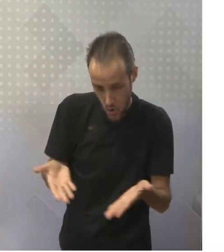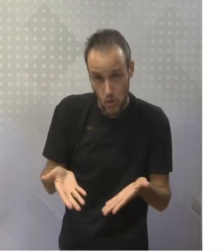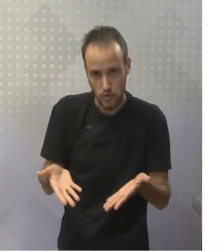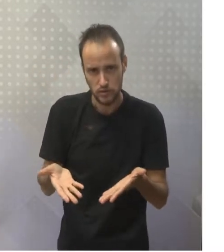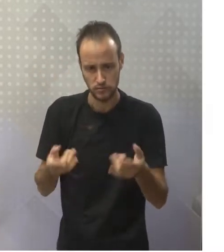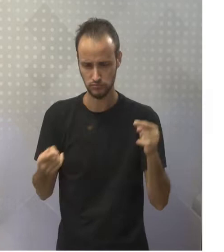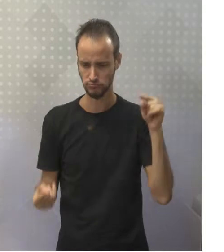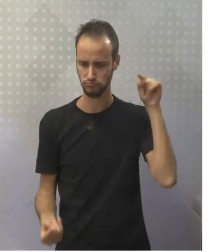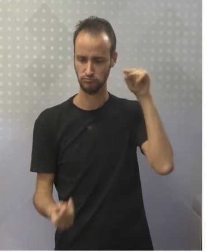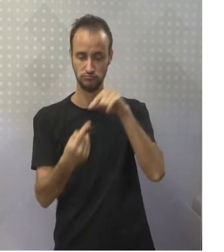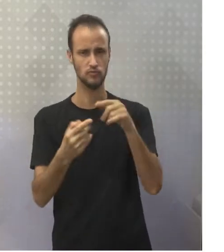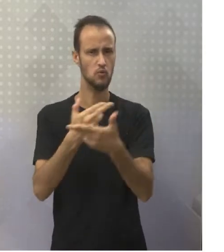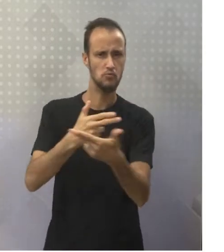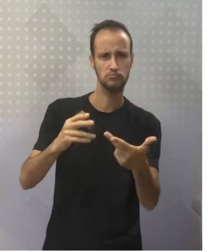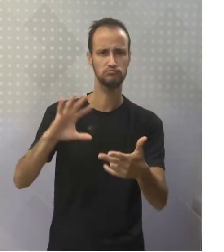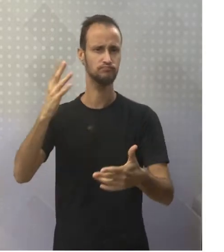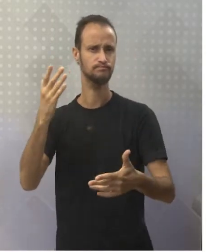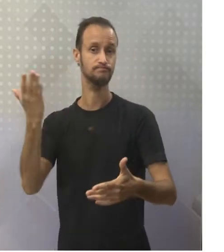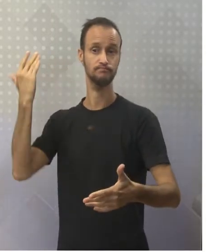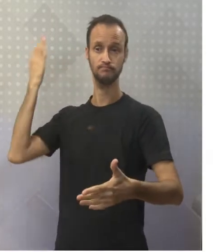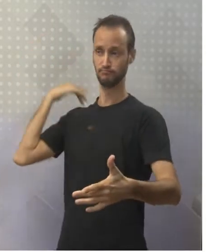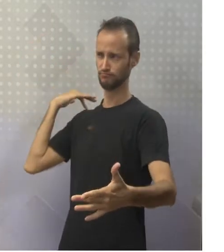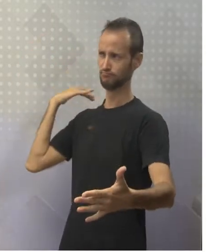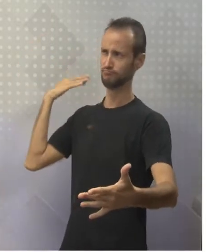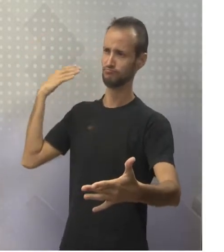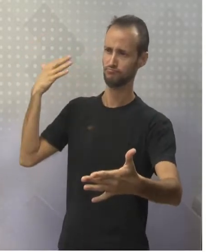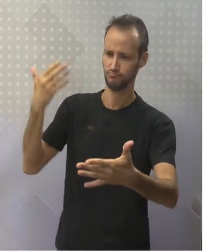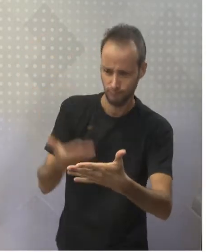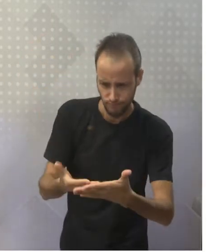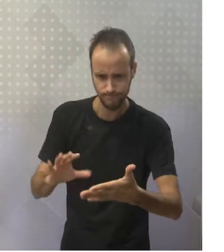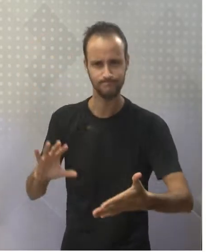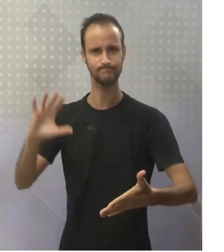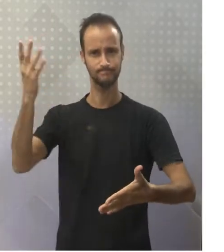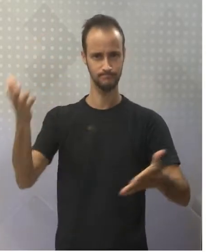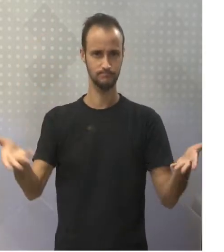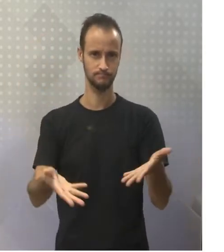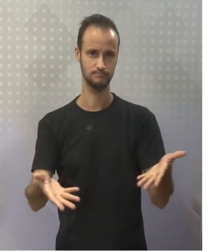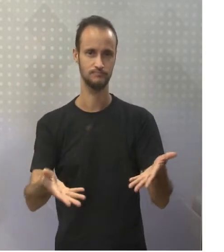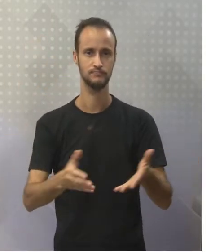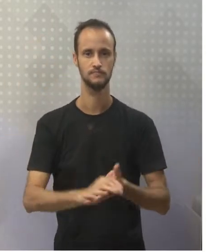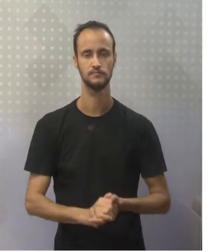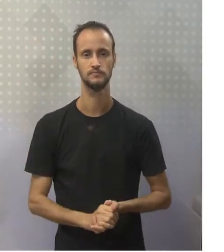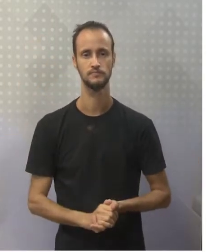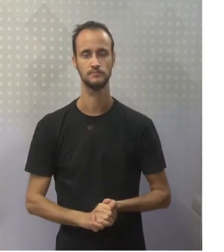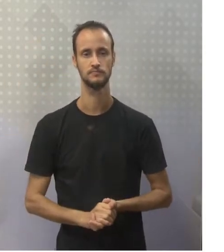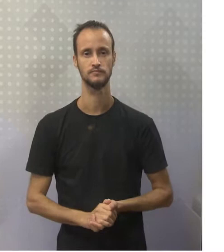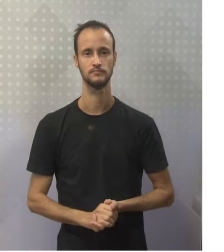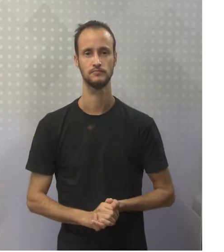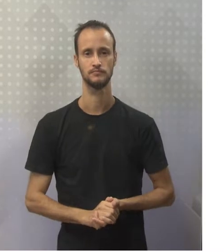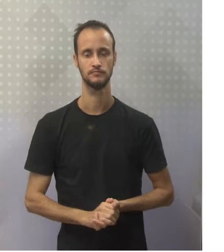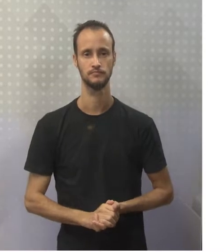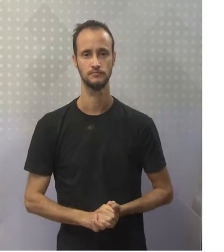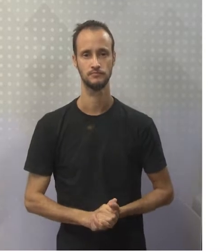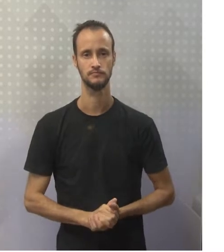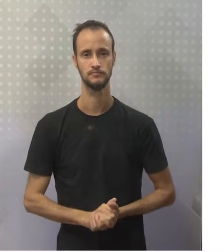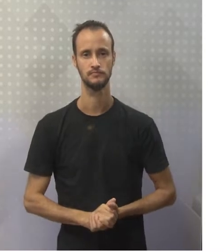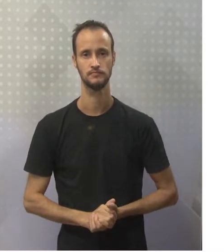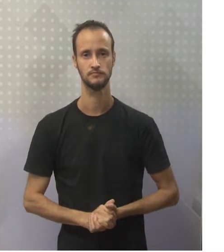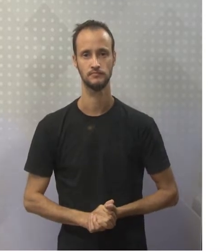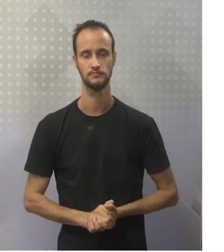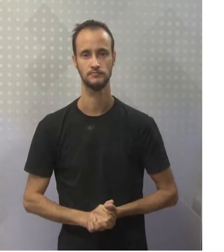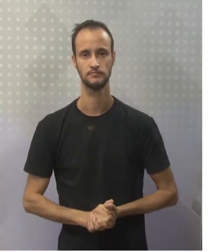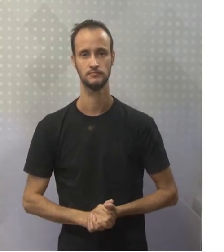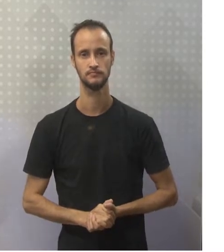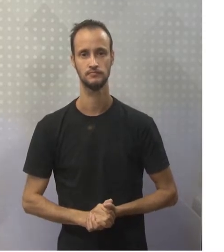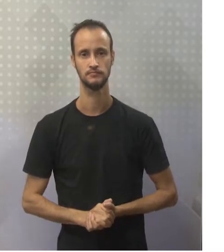desempenhou no passado e que ainda tem um reflexo no presente. It's very common into free situations